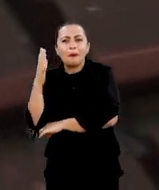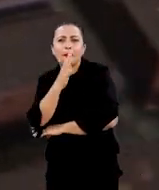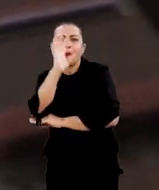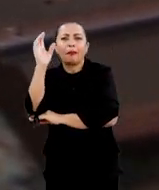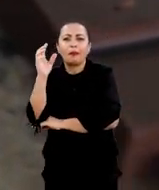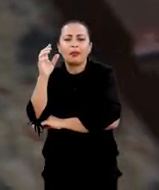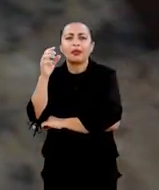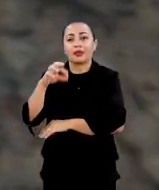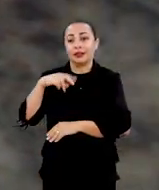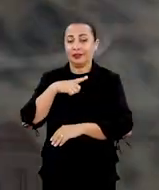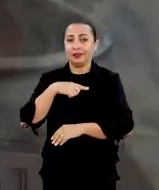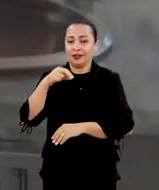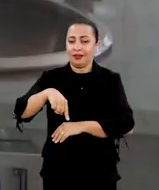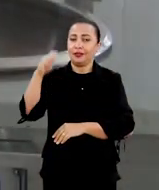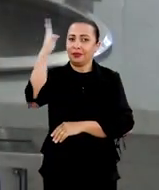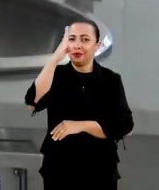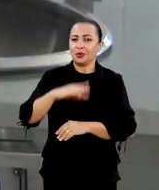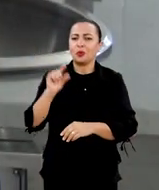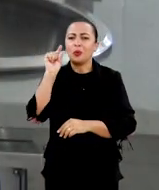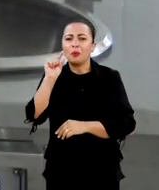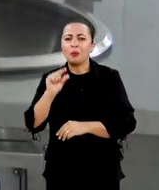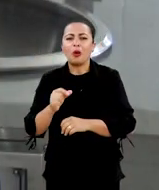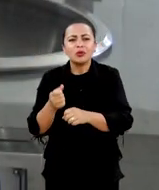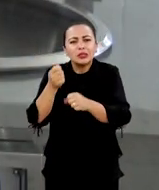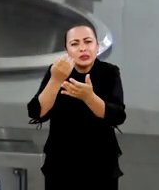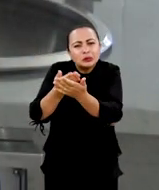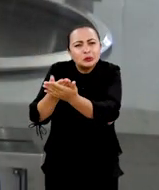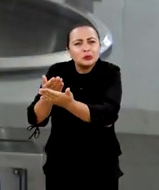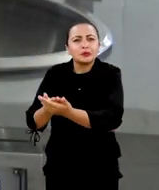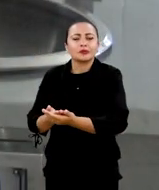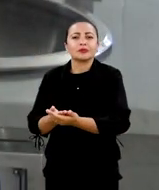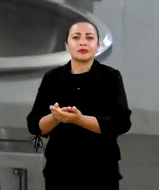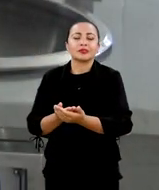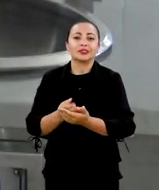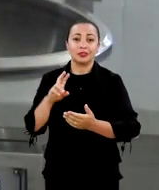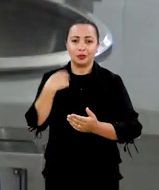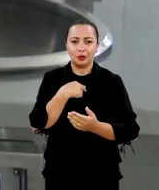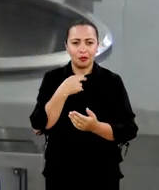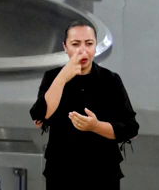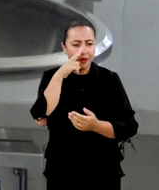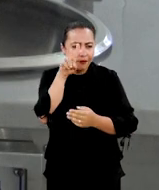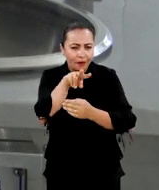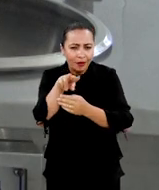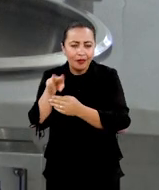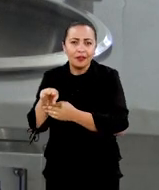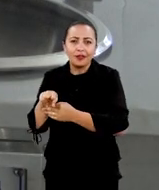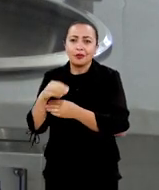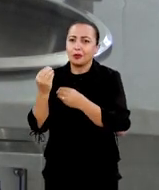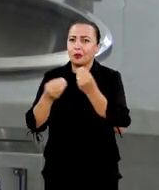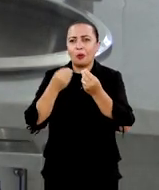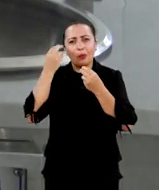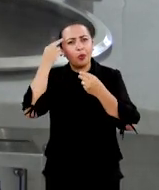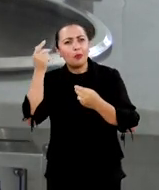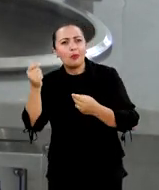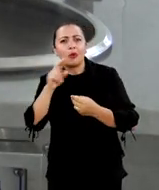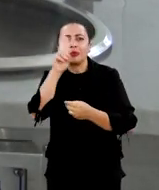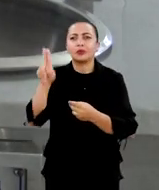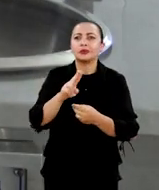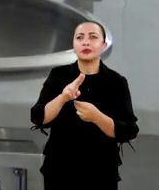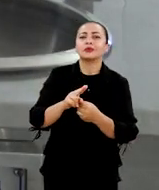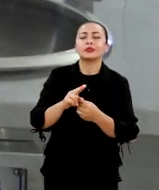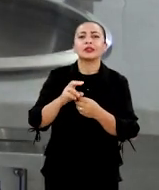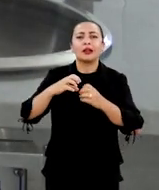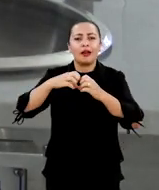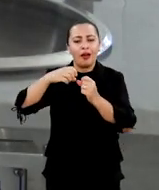plantas nativas que nós temos atualmente no Brasil, que poucas delas são exploradas. A gente vê de forma comum